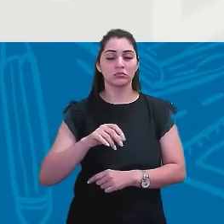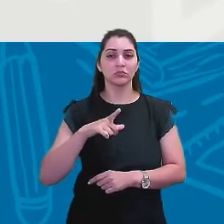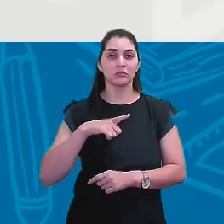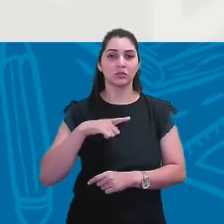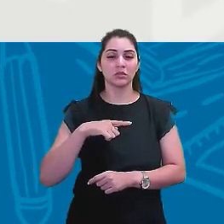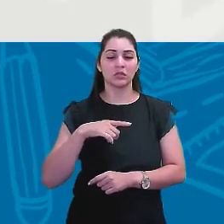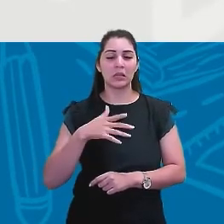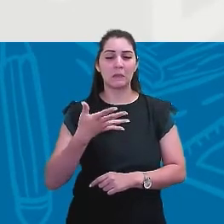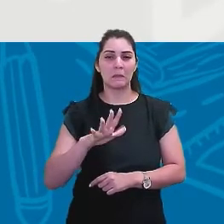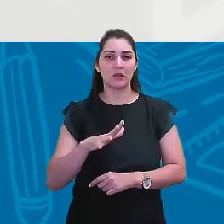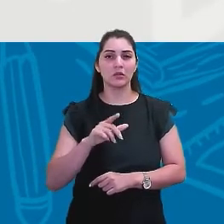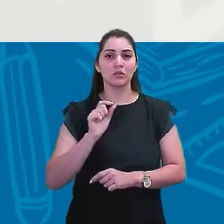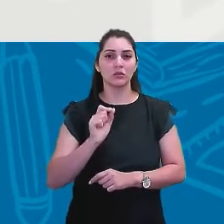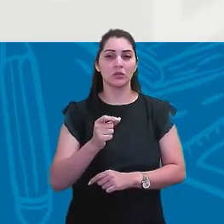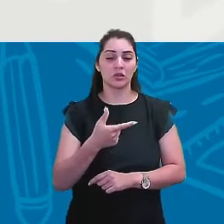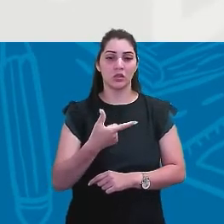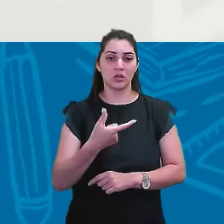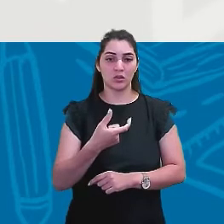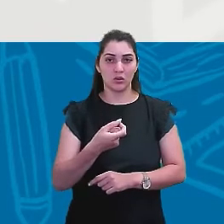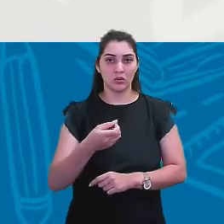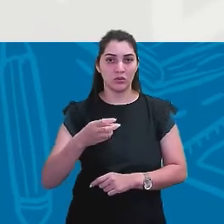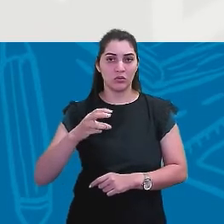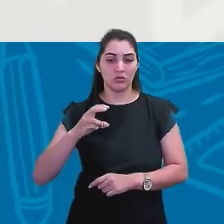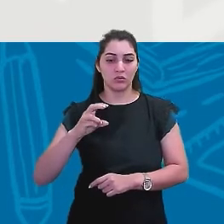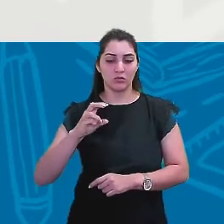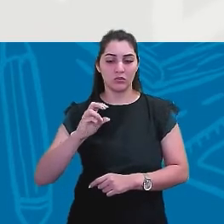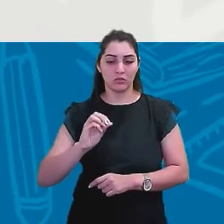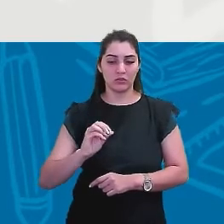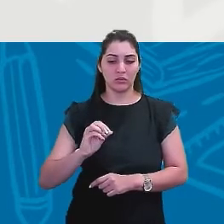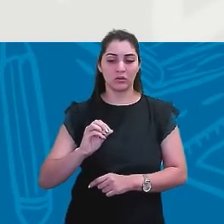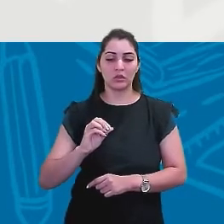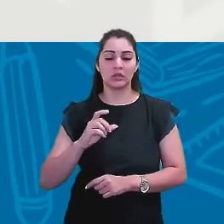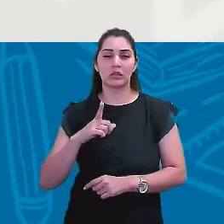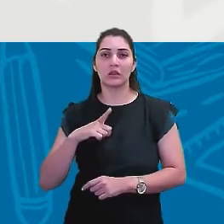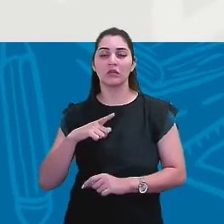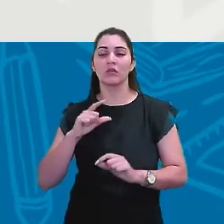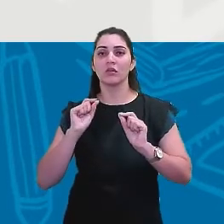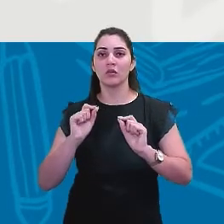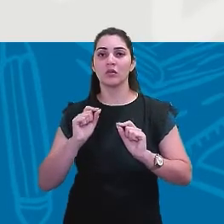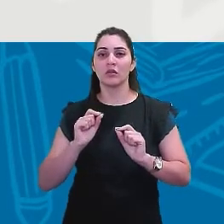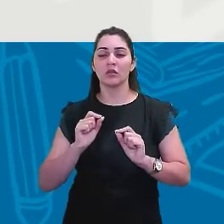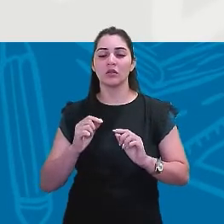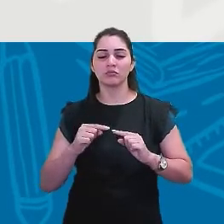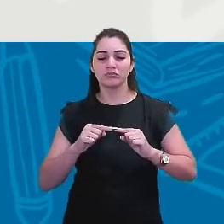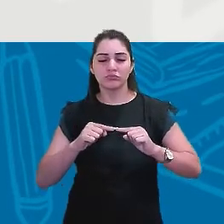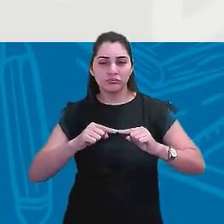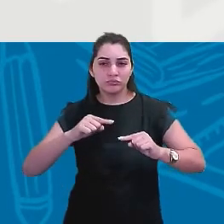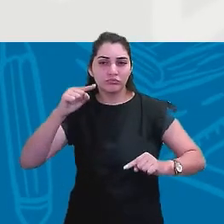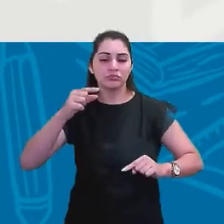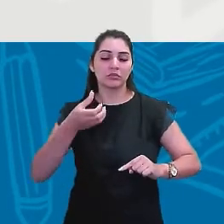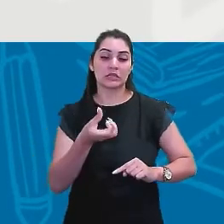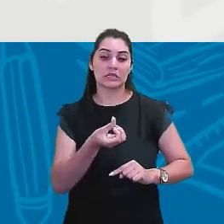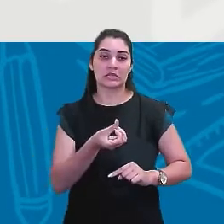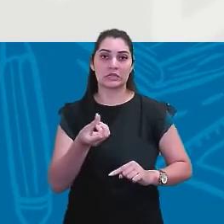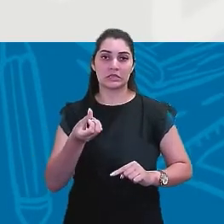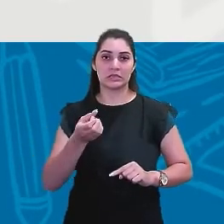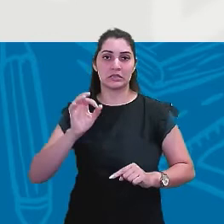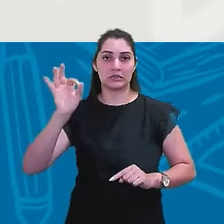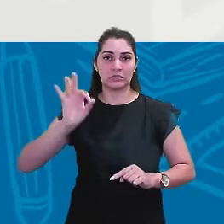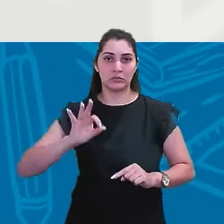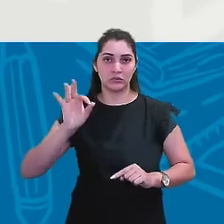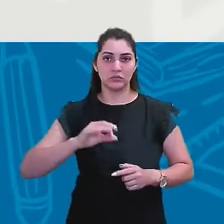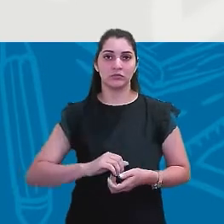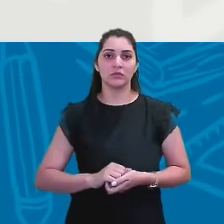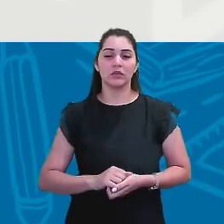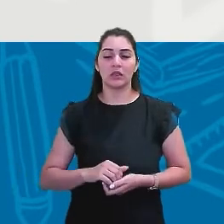estimativas de 2050 apontavam que deveria, deverá atingir 66%, na América